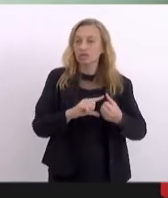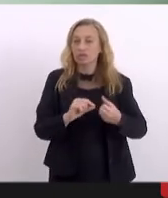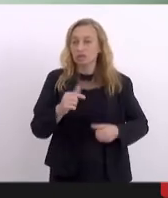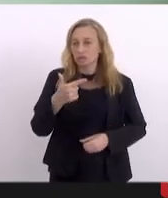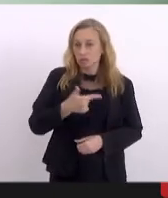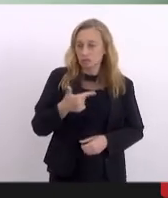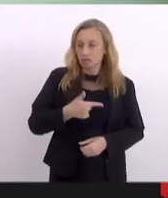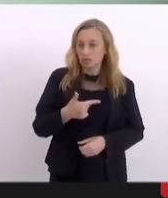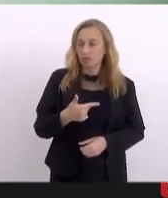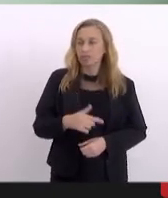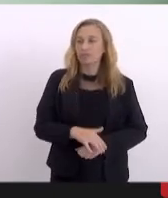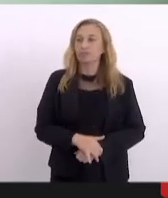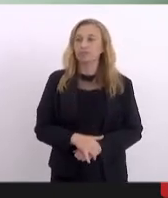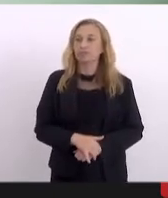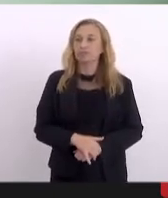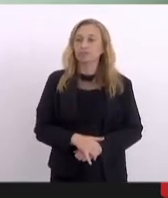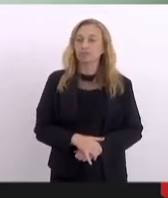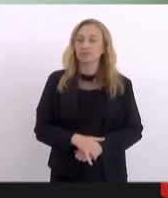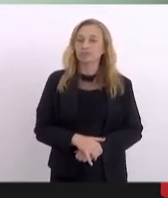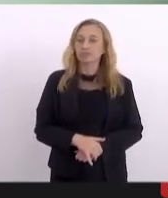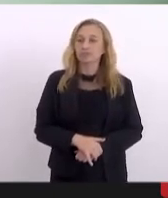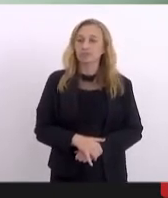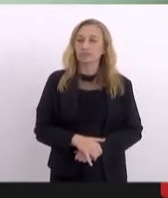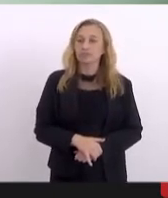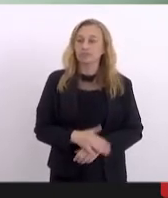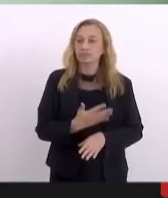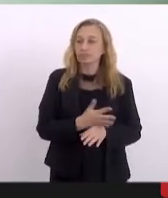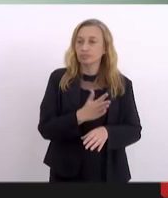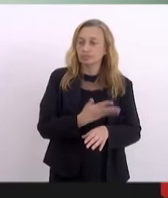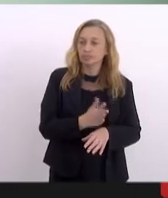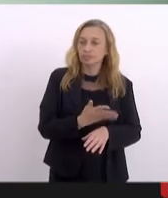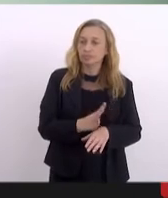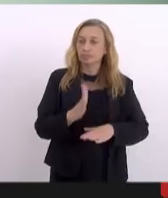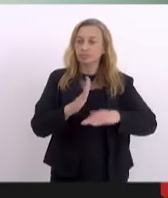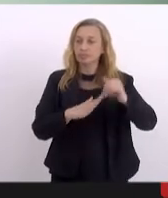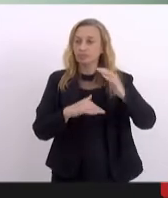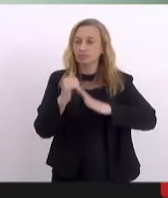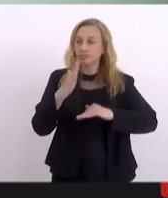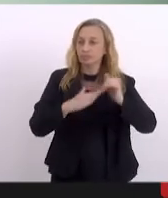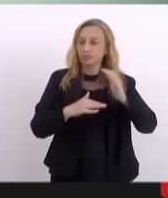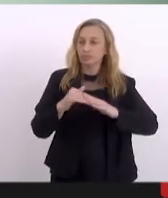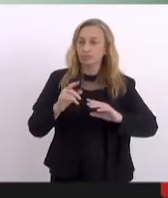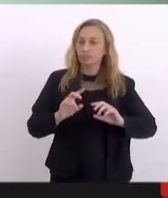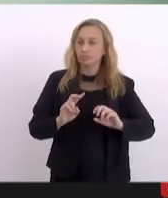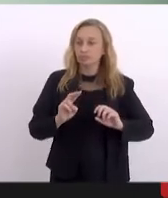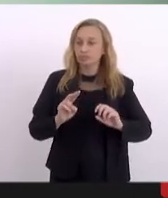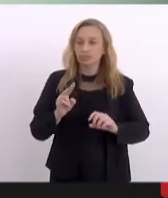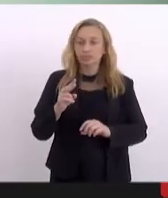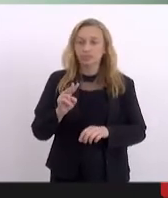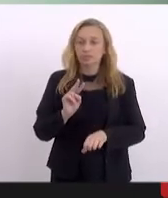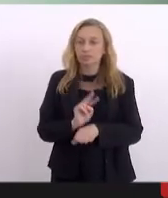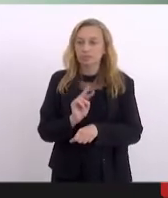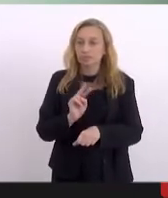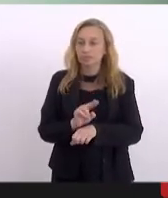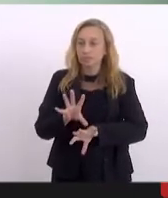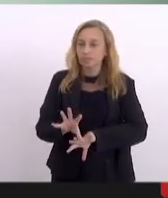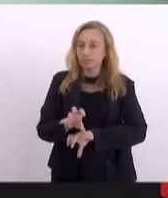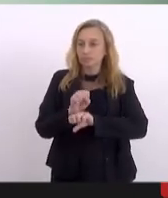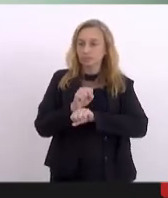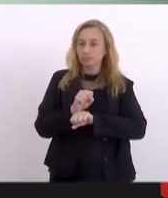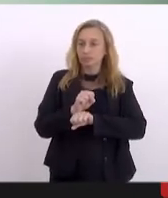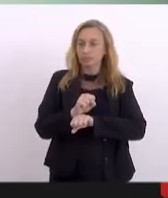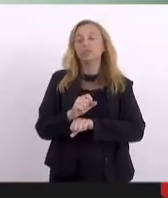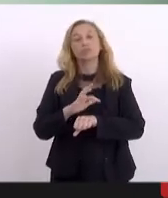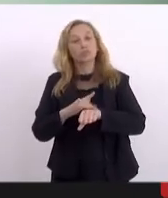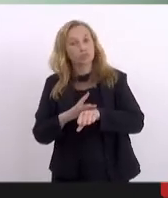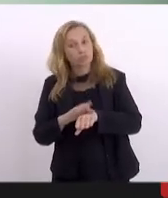Promover o atreinamento dos profissionais acerca das medidas de prevenção ao contágio ocasionada por